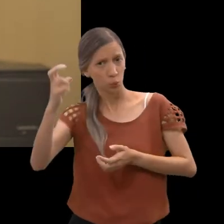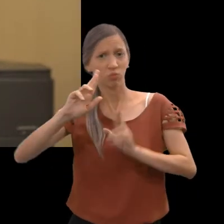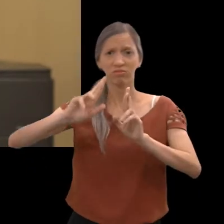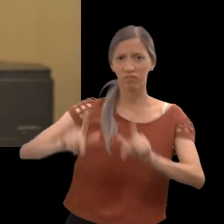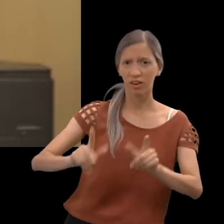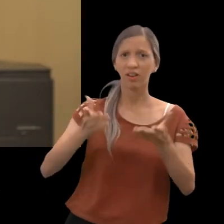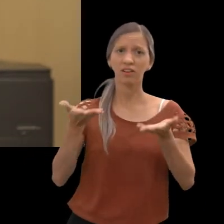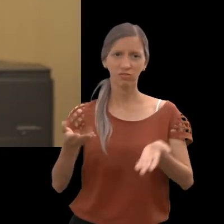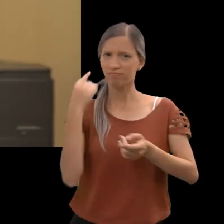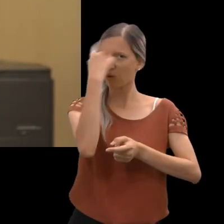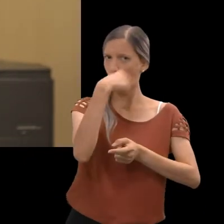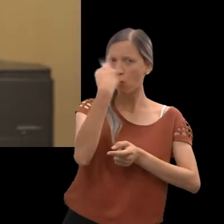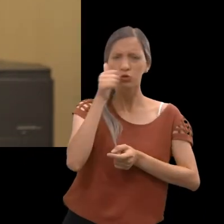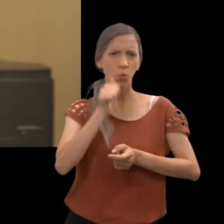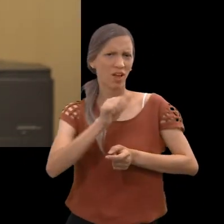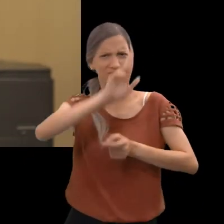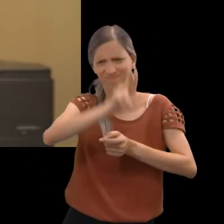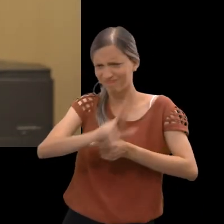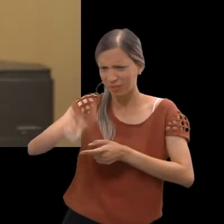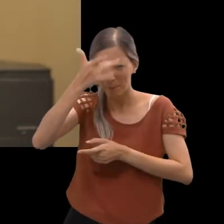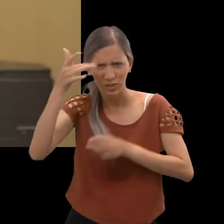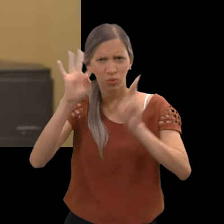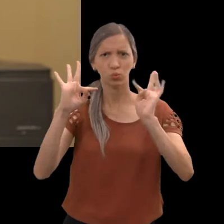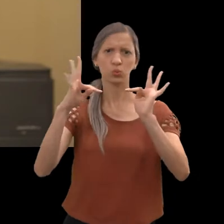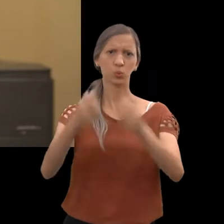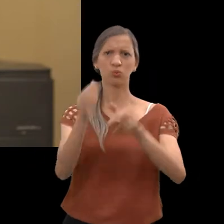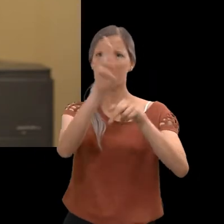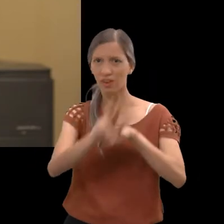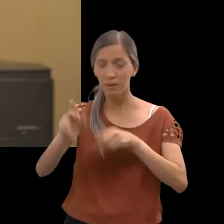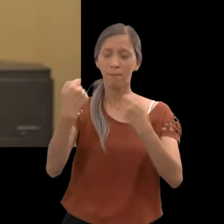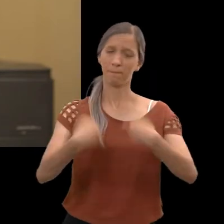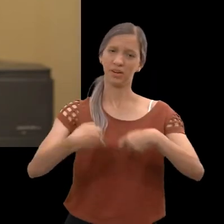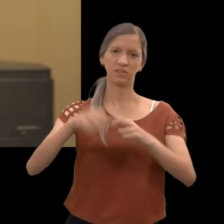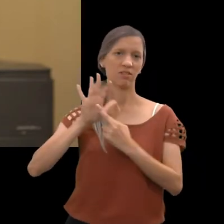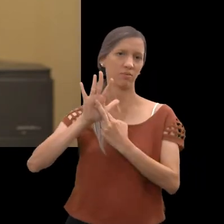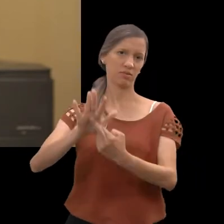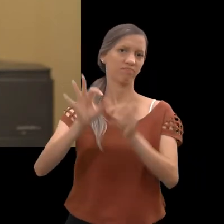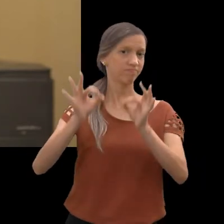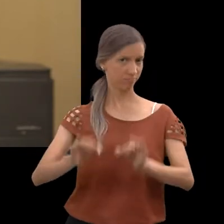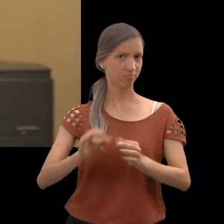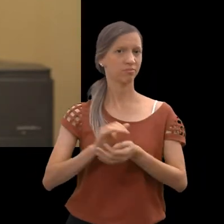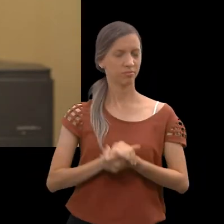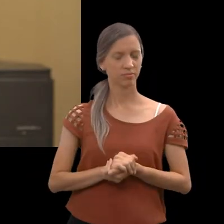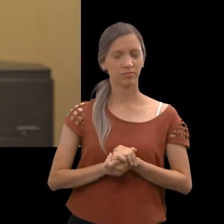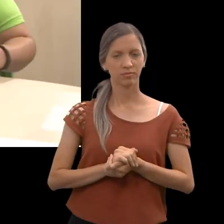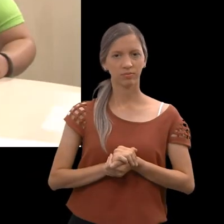culturas diferentes e tal, traços diferentes, as pessoas são diferentes, então tem que ter essa representatividade.